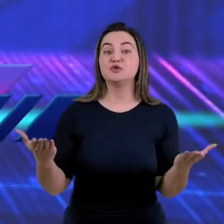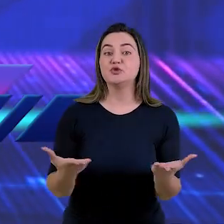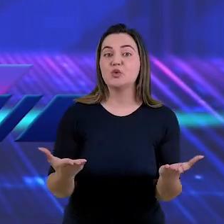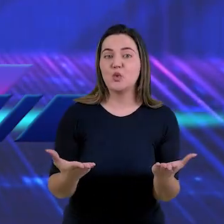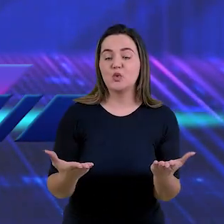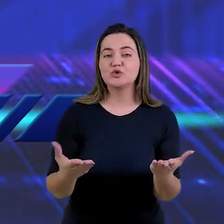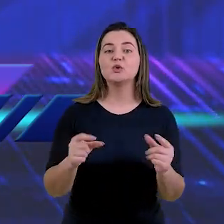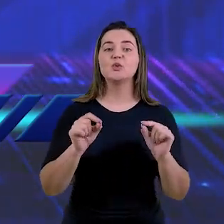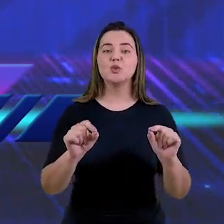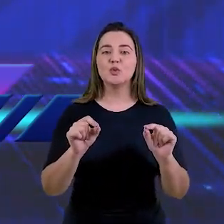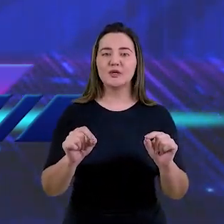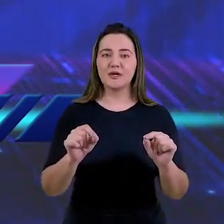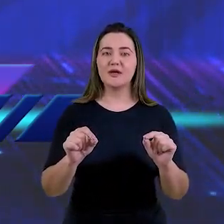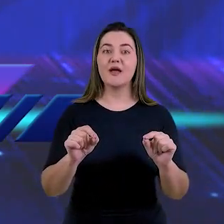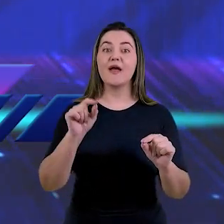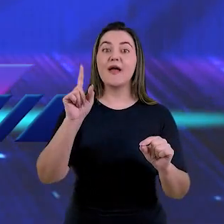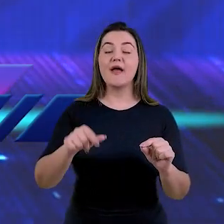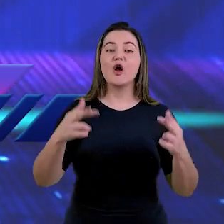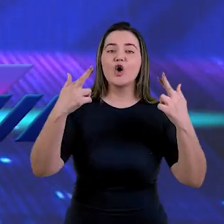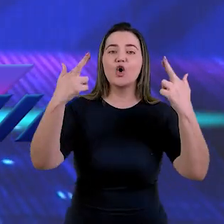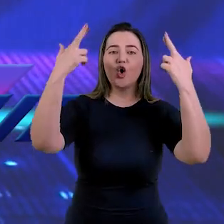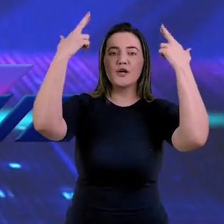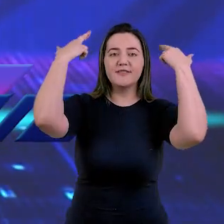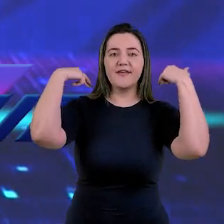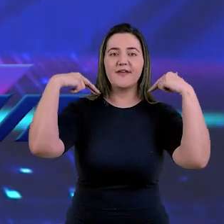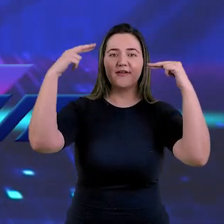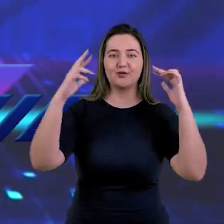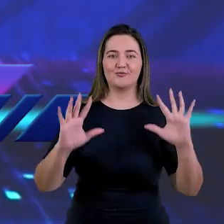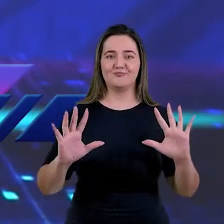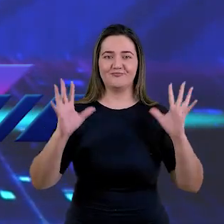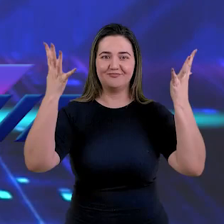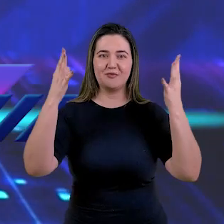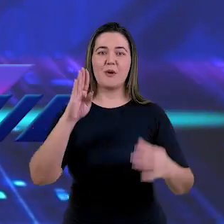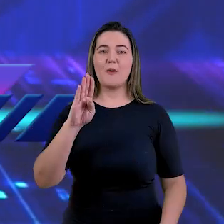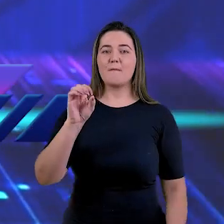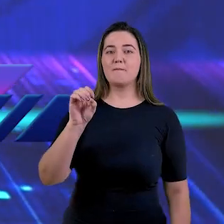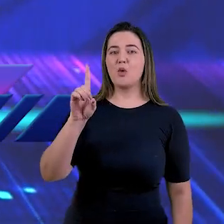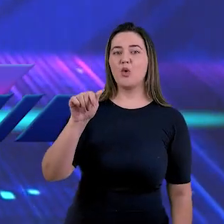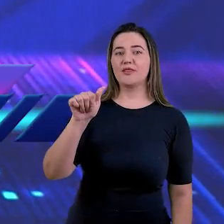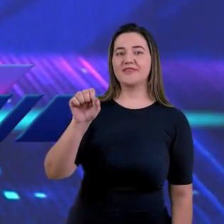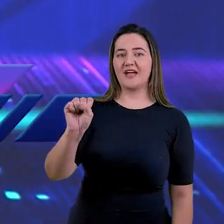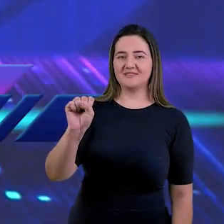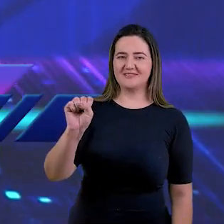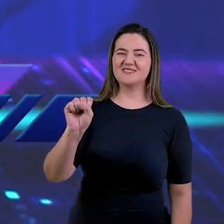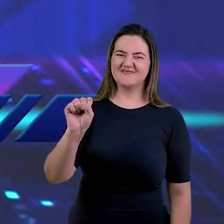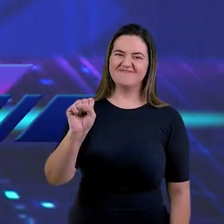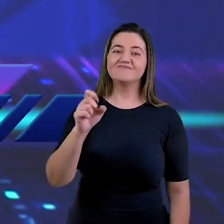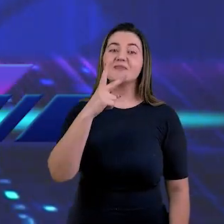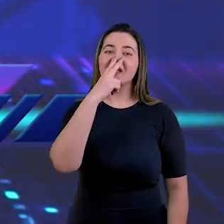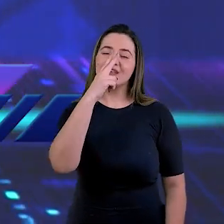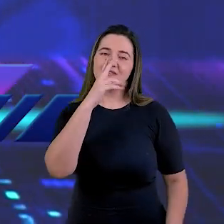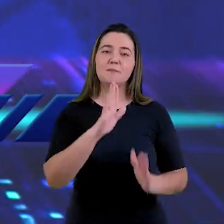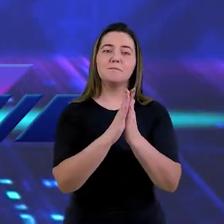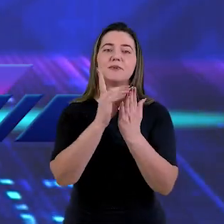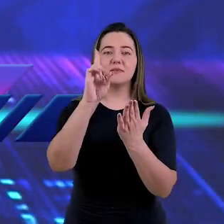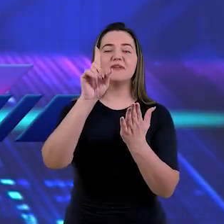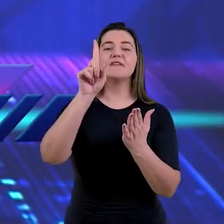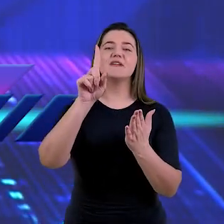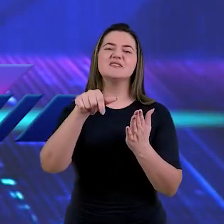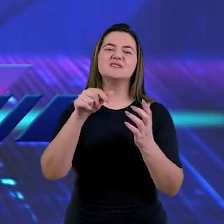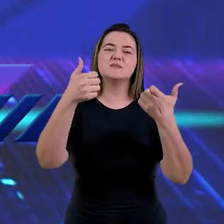nós vamos falar sobre as bodas do Cordeiro. A Bíblia nos fala de uma cerimônia de casamento